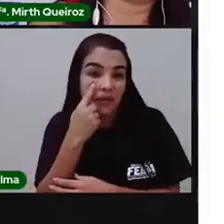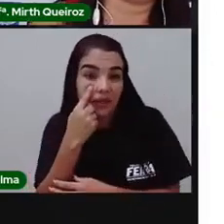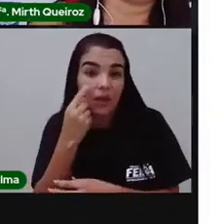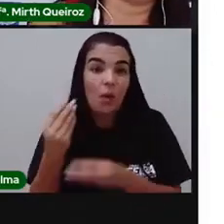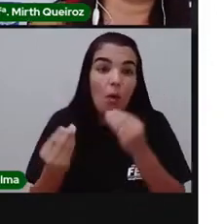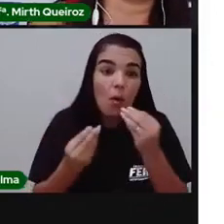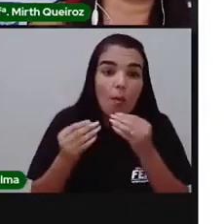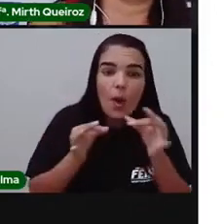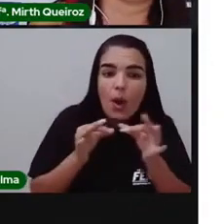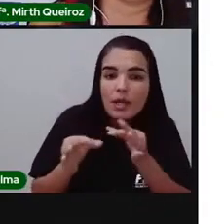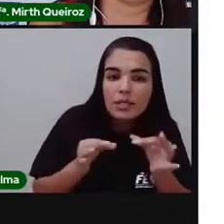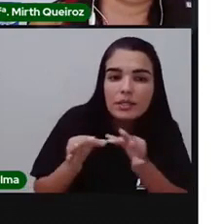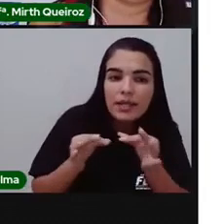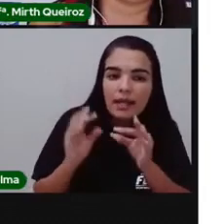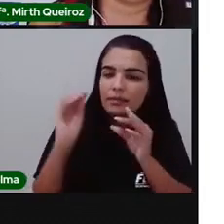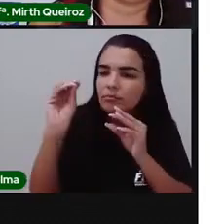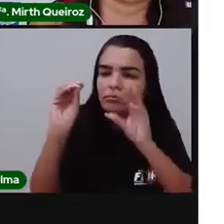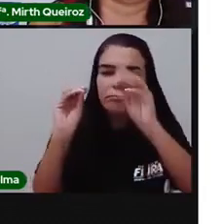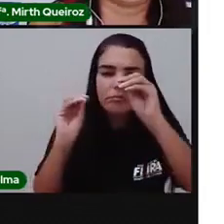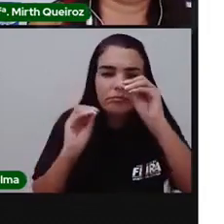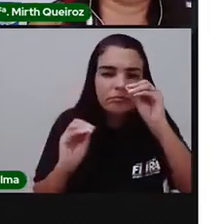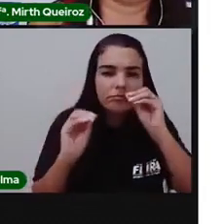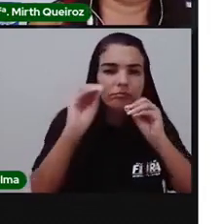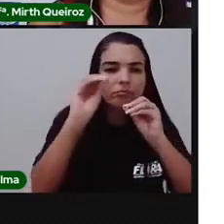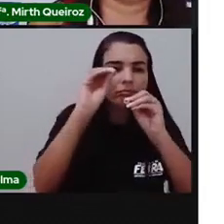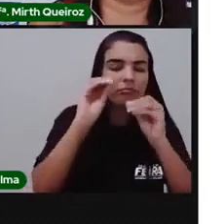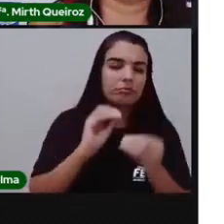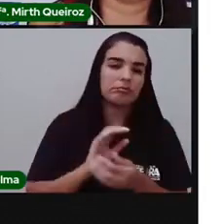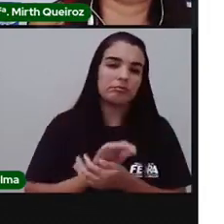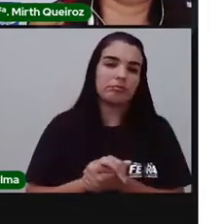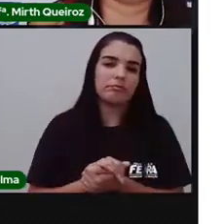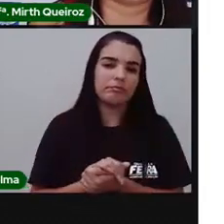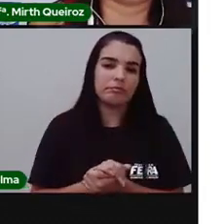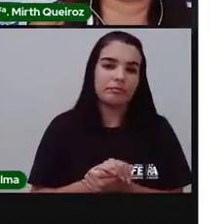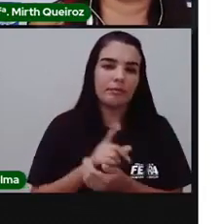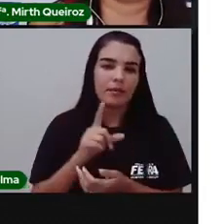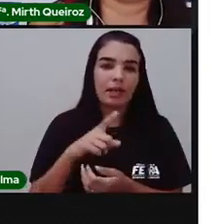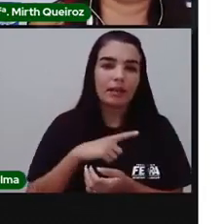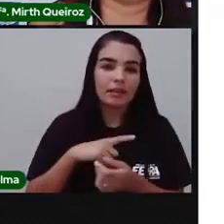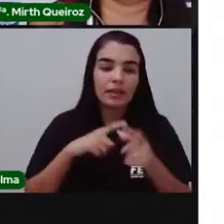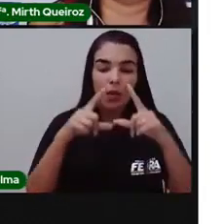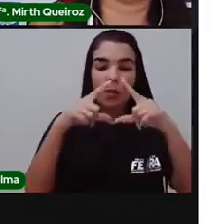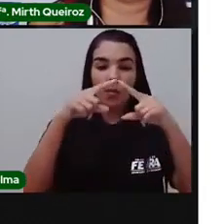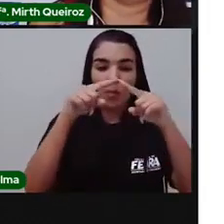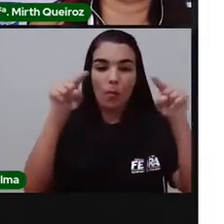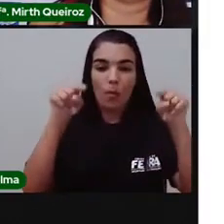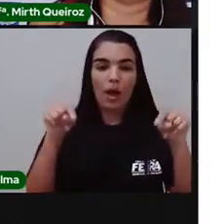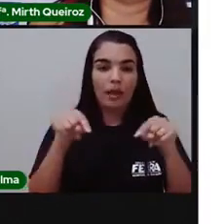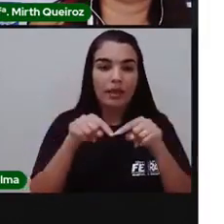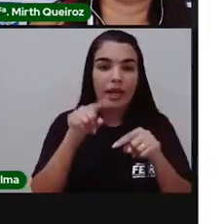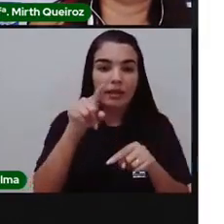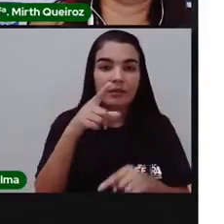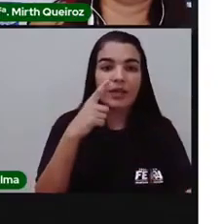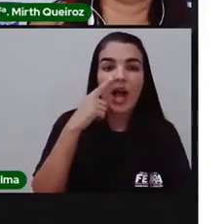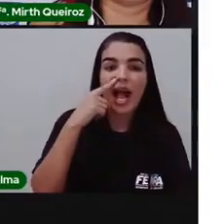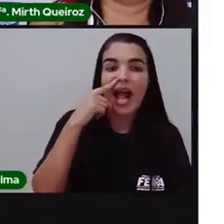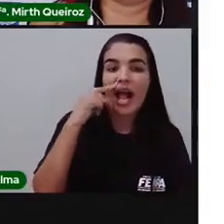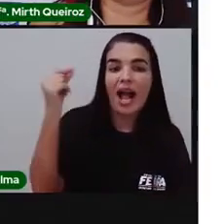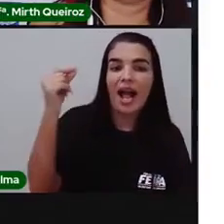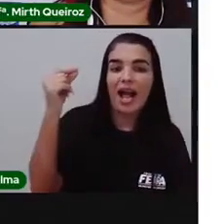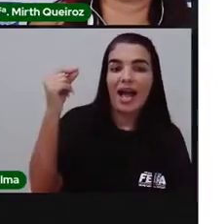está o paralelogramo. Aqui nós utilizamos o quadrado, dois triângulos. Ó, o triângulo